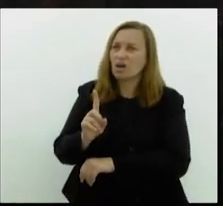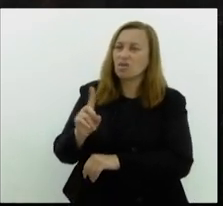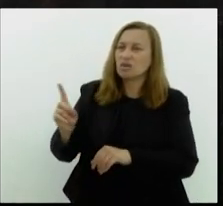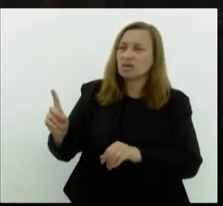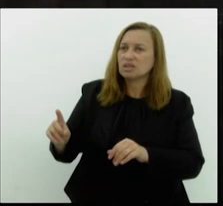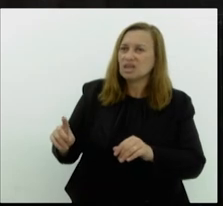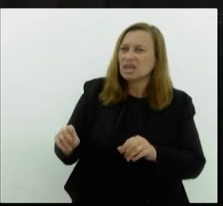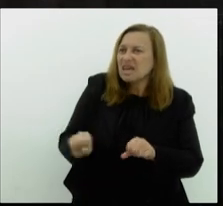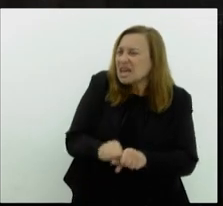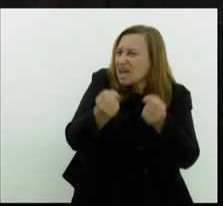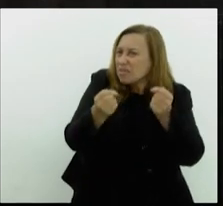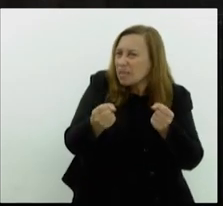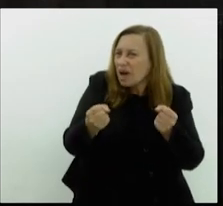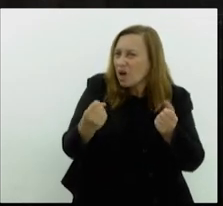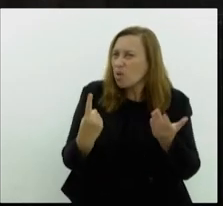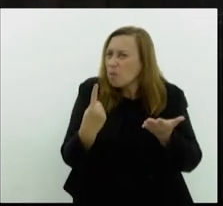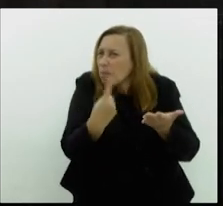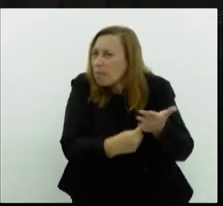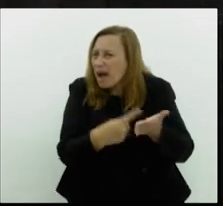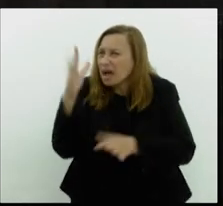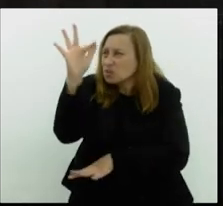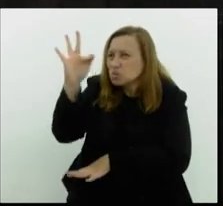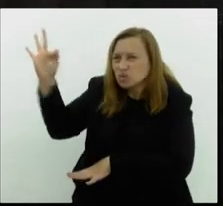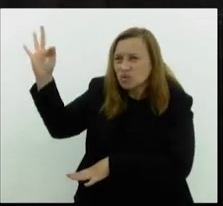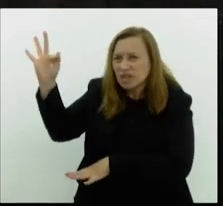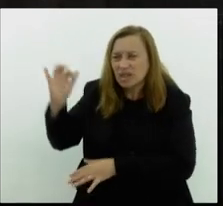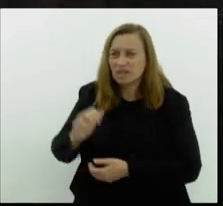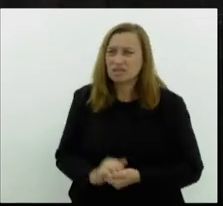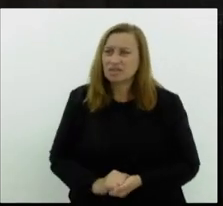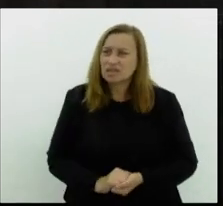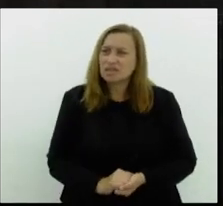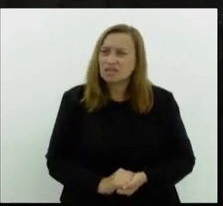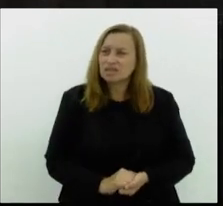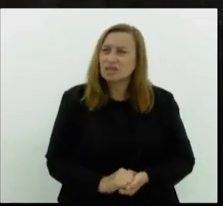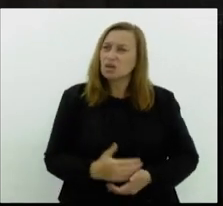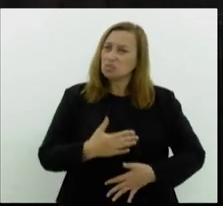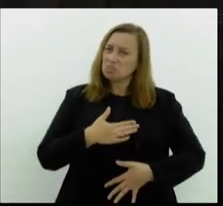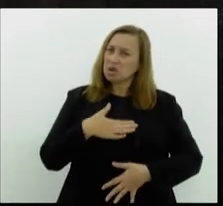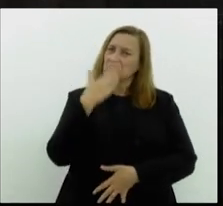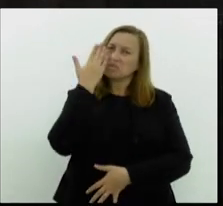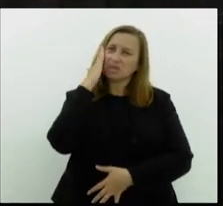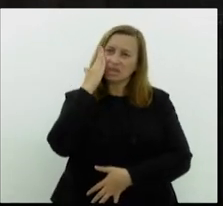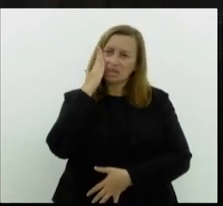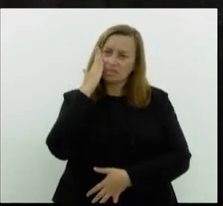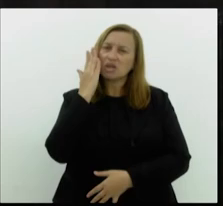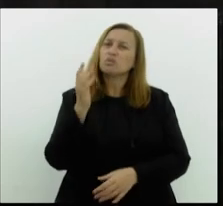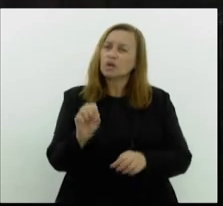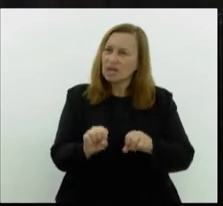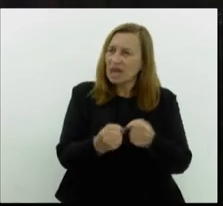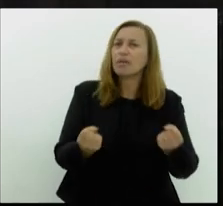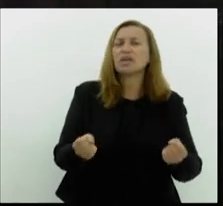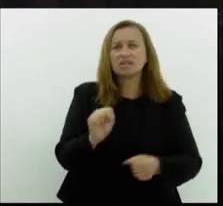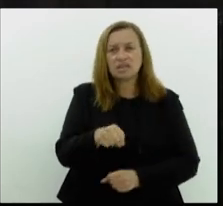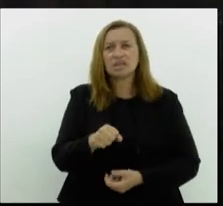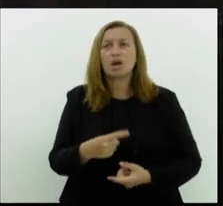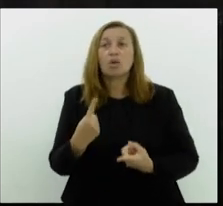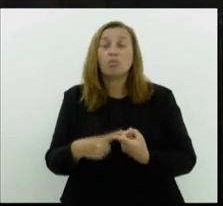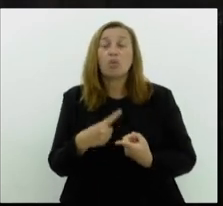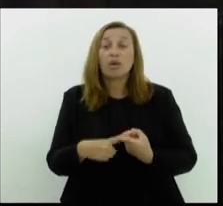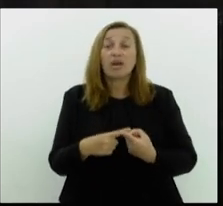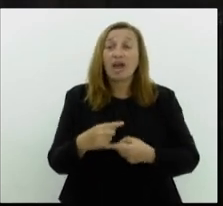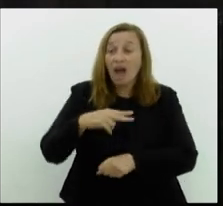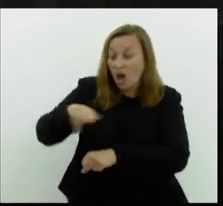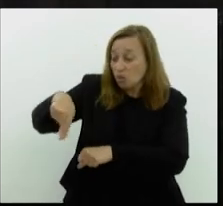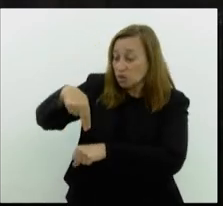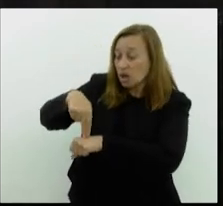federativo? A União cobrar juros dos Estados? No meu entendimento, quebra. Porque a União